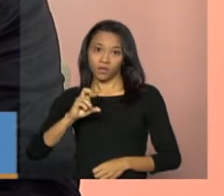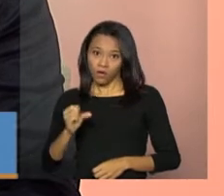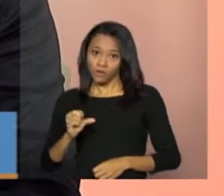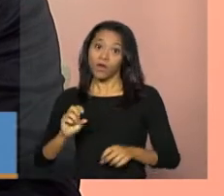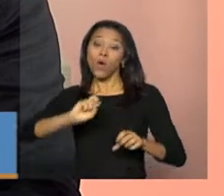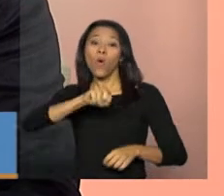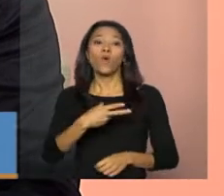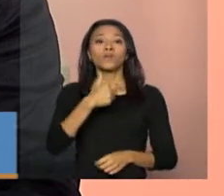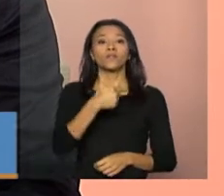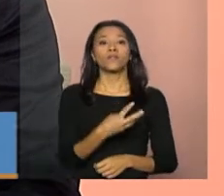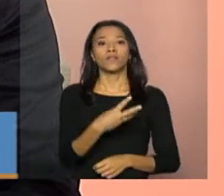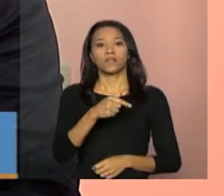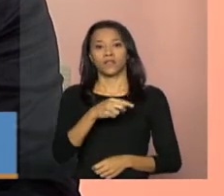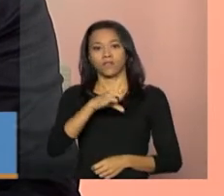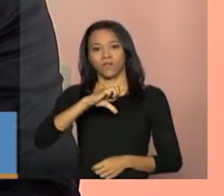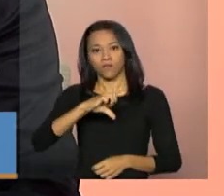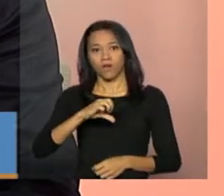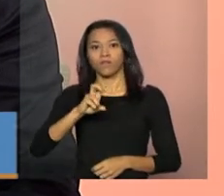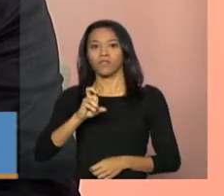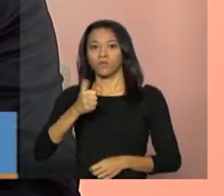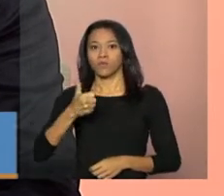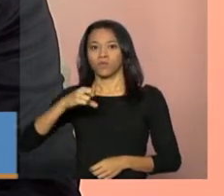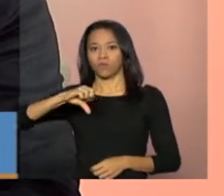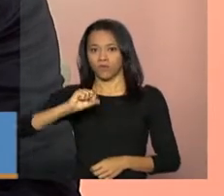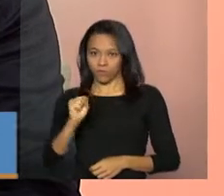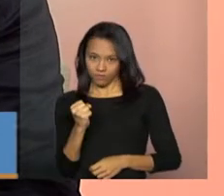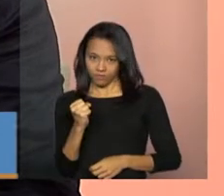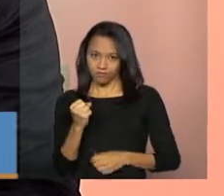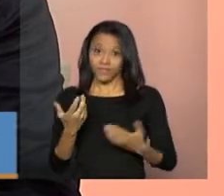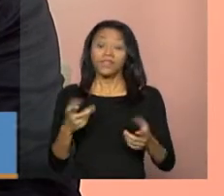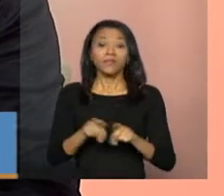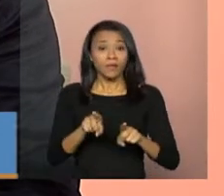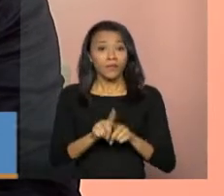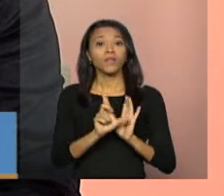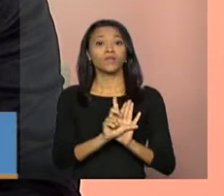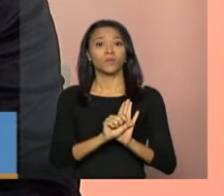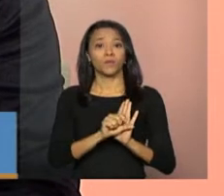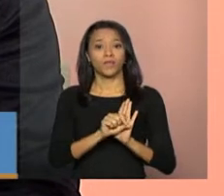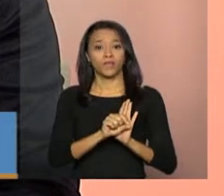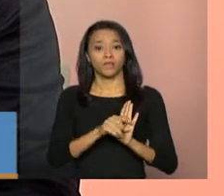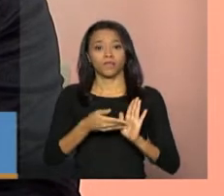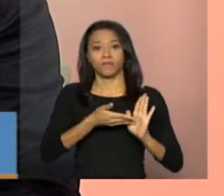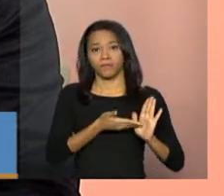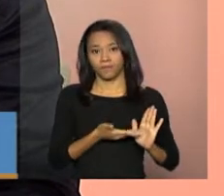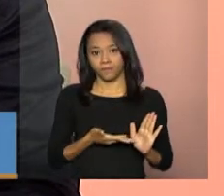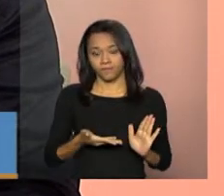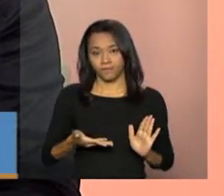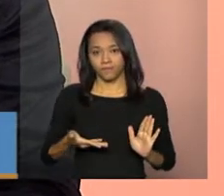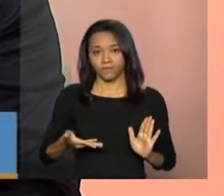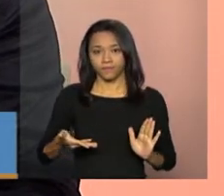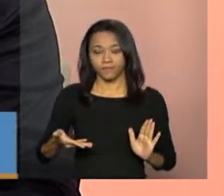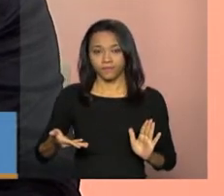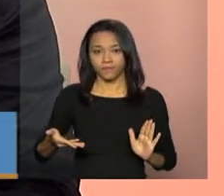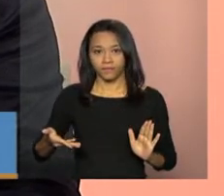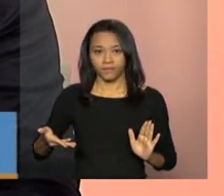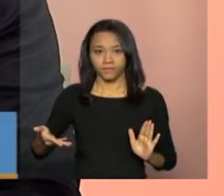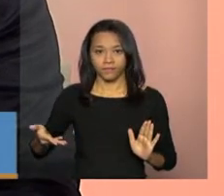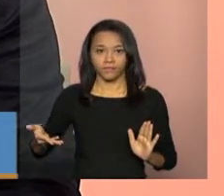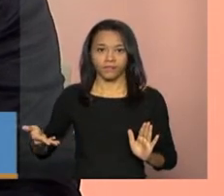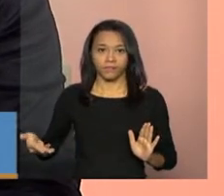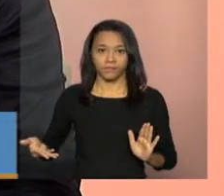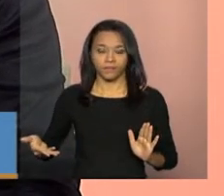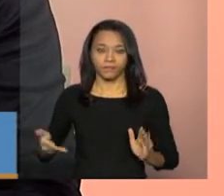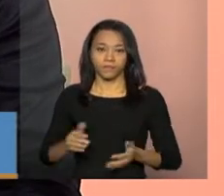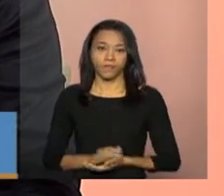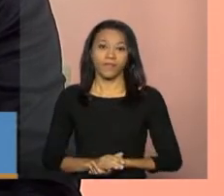ou 3799-5198. E pelo Twitter, arroba mds comunicação, sem cedilha e